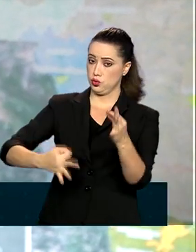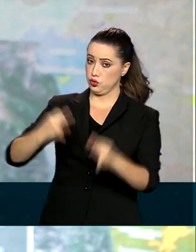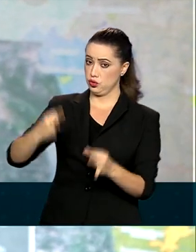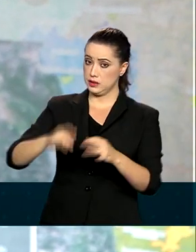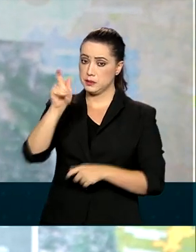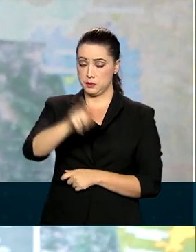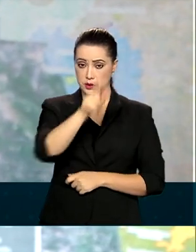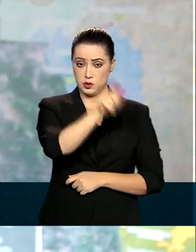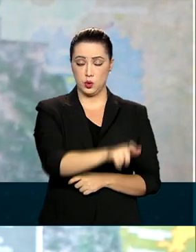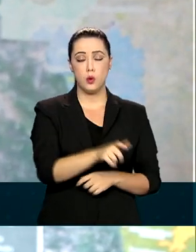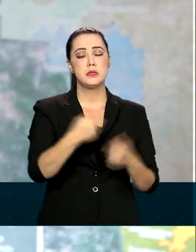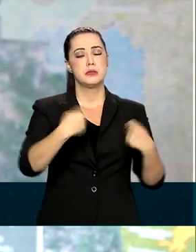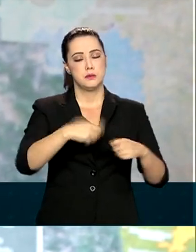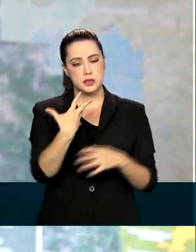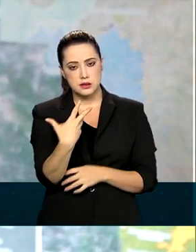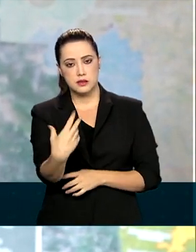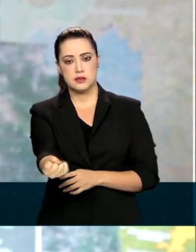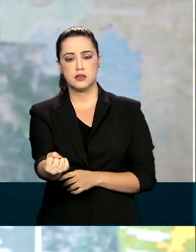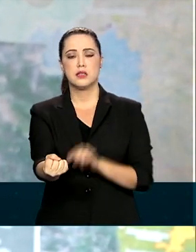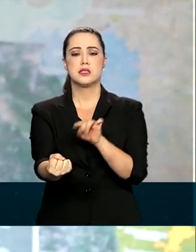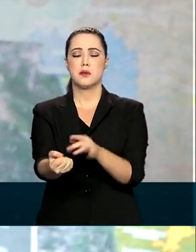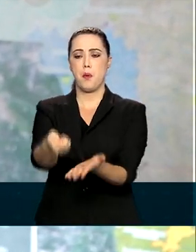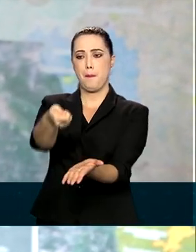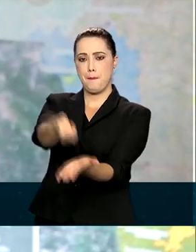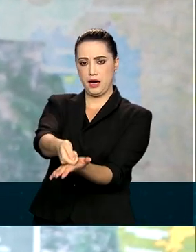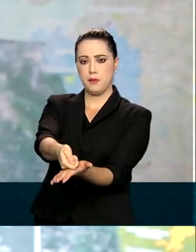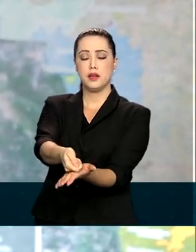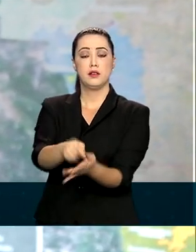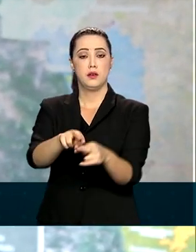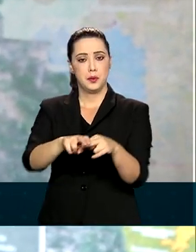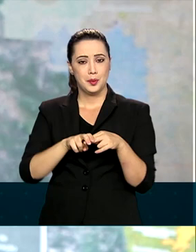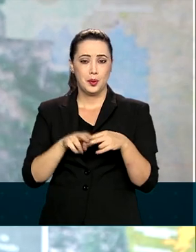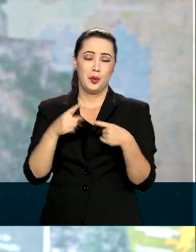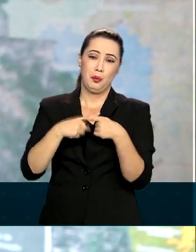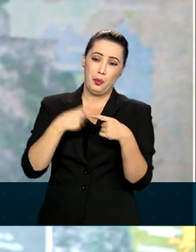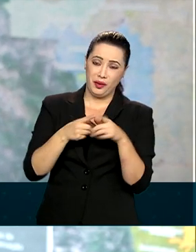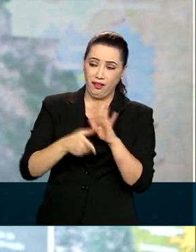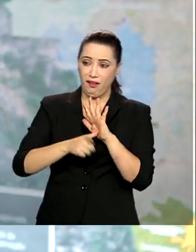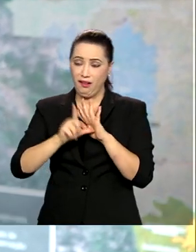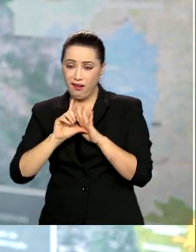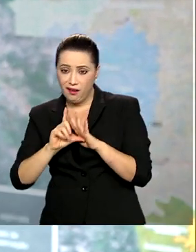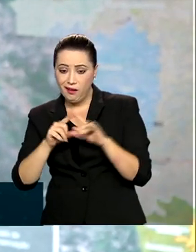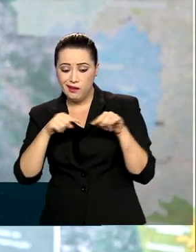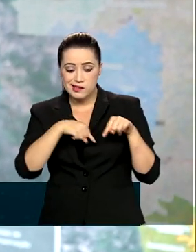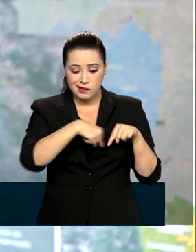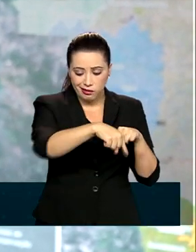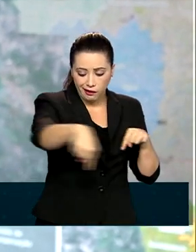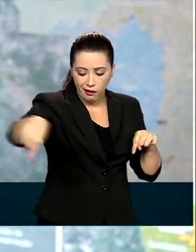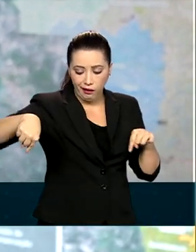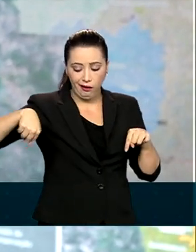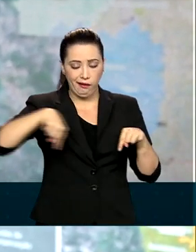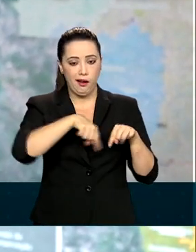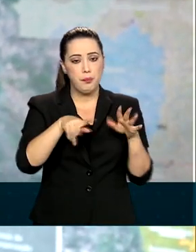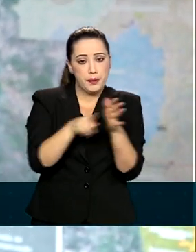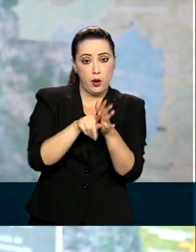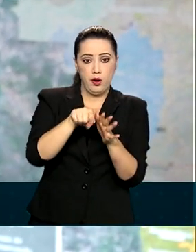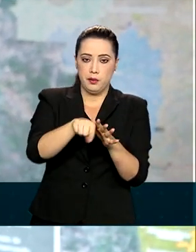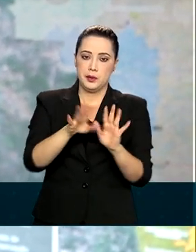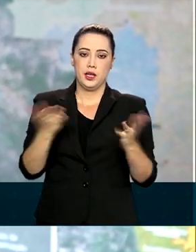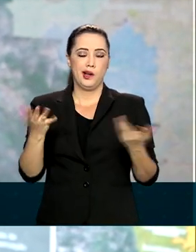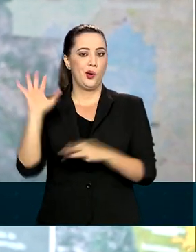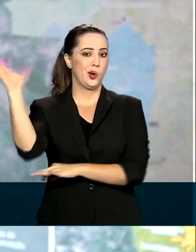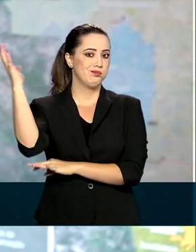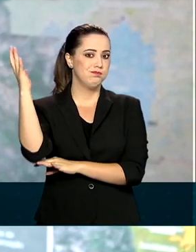pessoas que precisam receber a indenização pela restrição patrimonial que a unidade de conservação criou, sob a sua